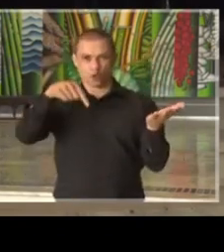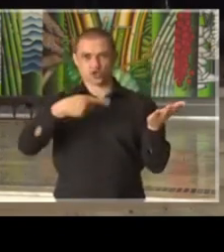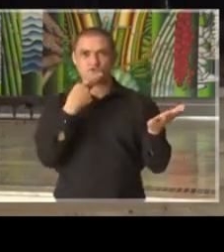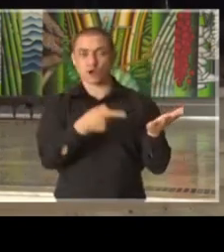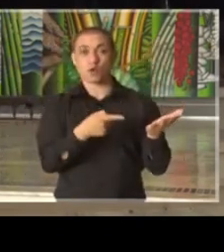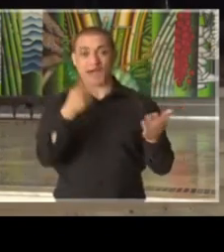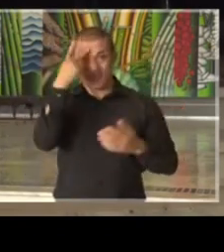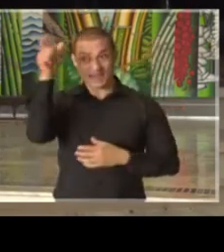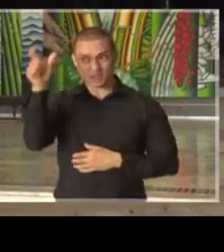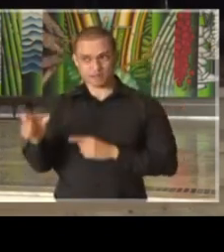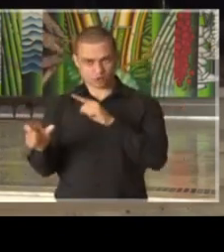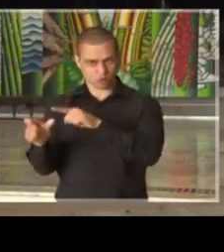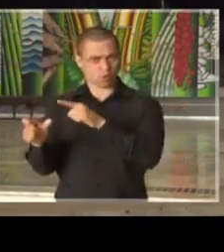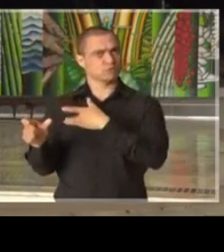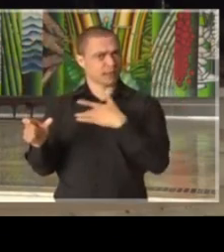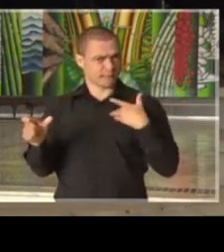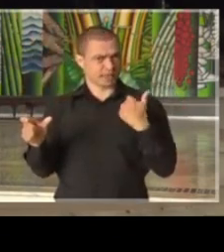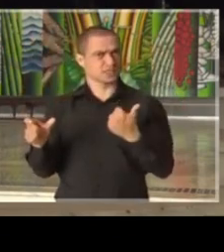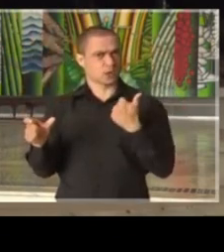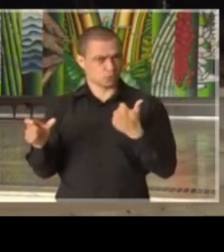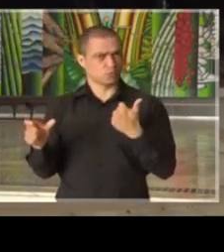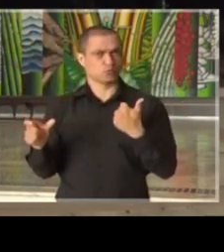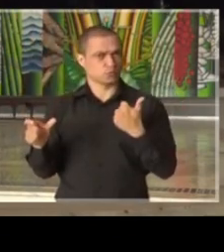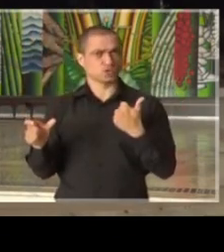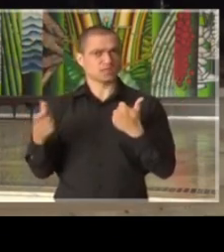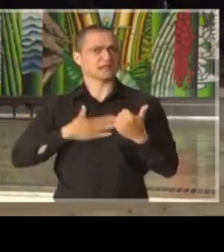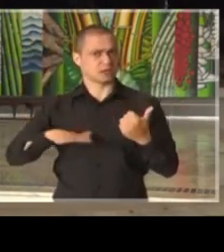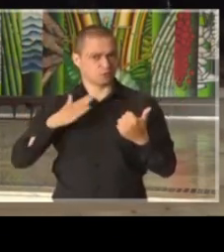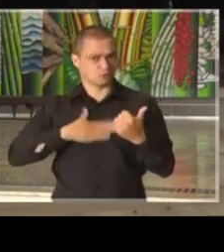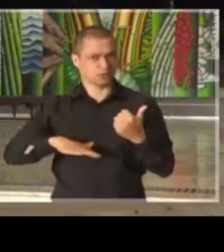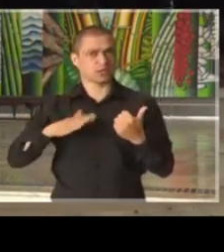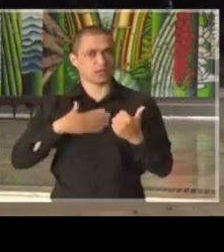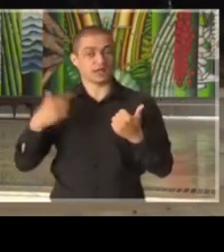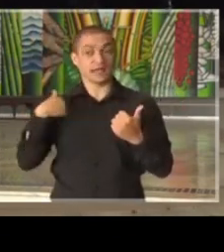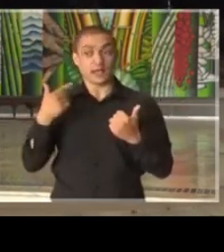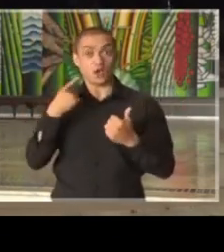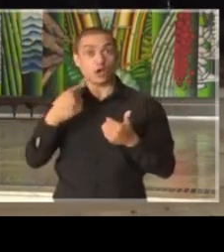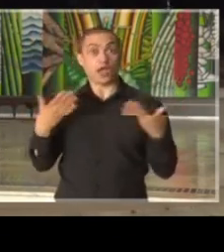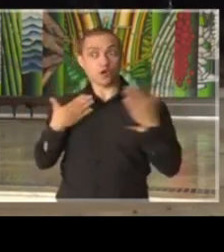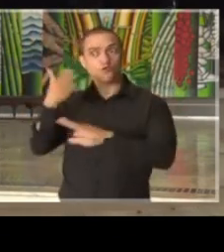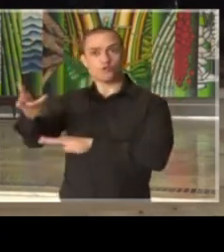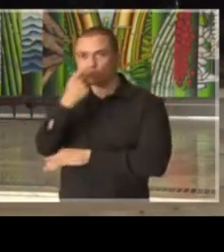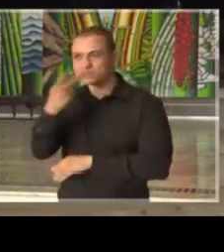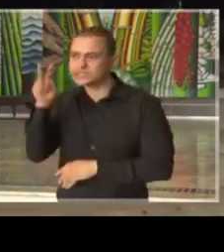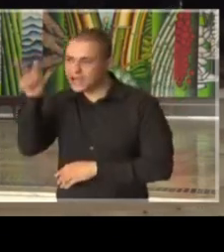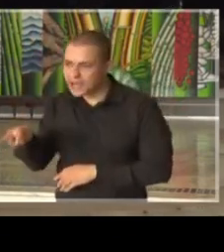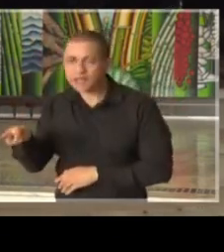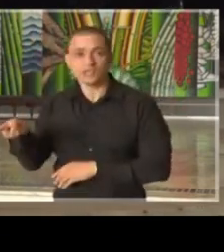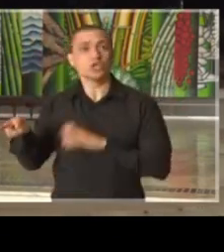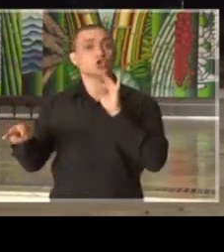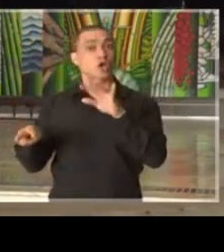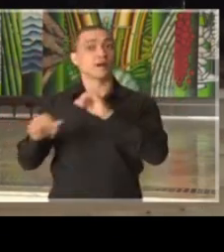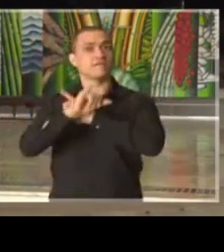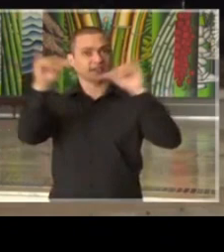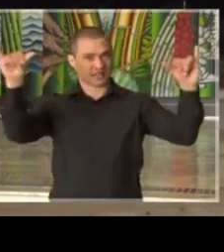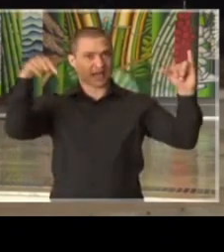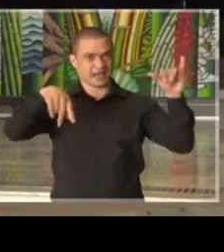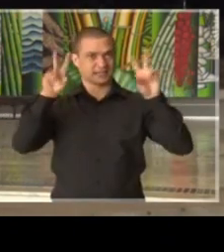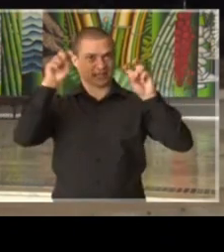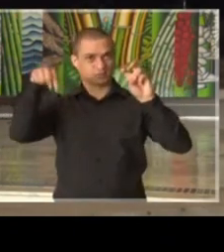esta pessoa está muito bem de saúde, está muito tranquila, eu acabei de vê-la. Então, para tranquilizar essas,